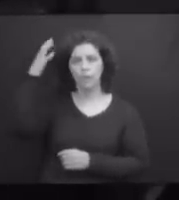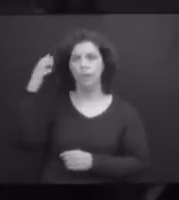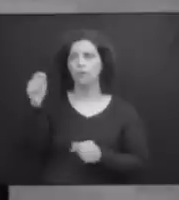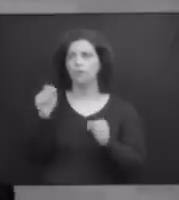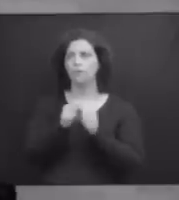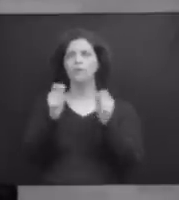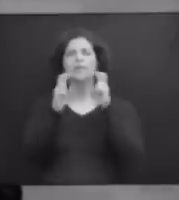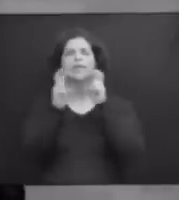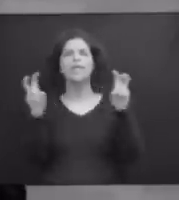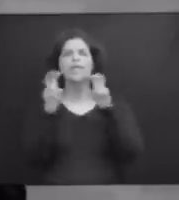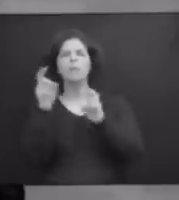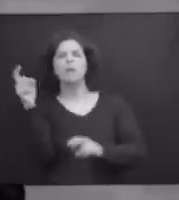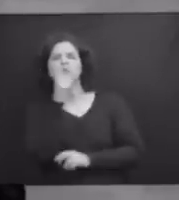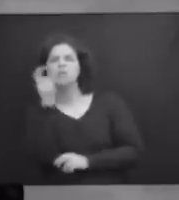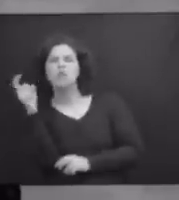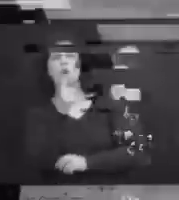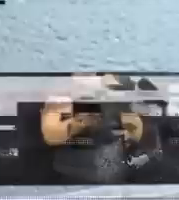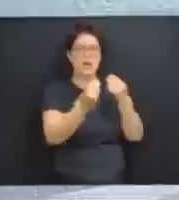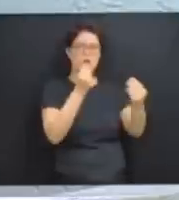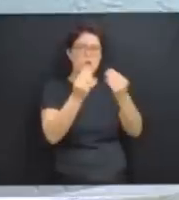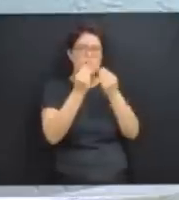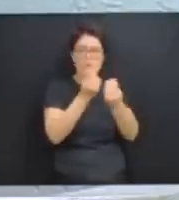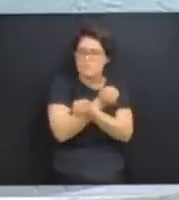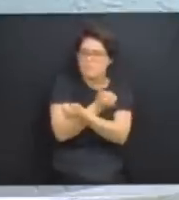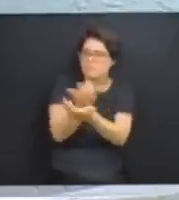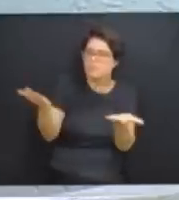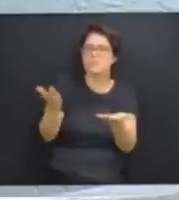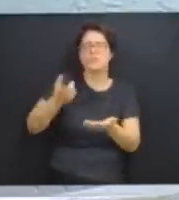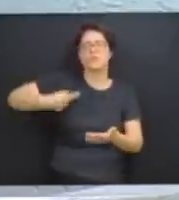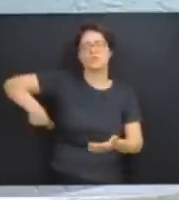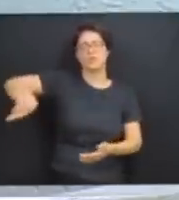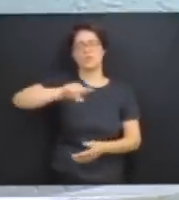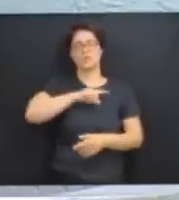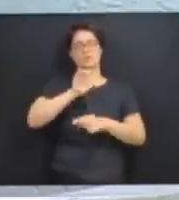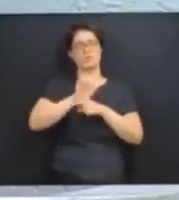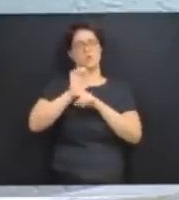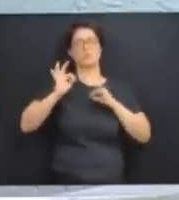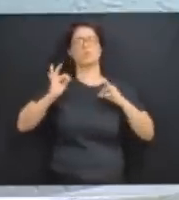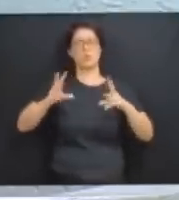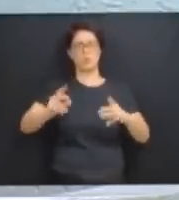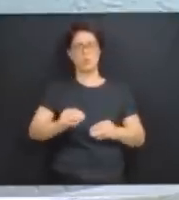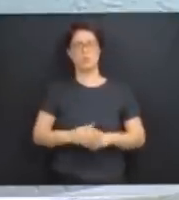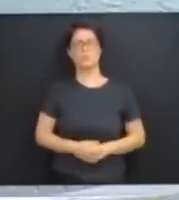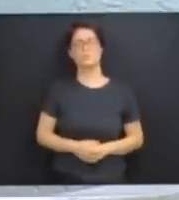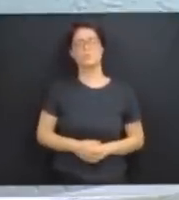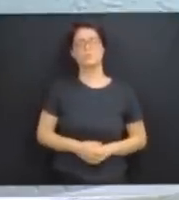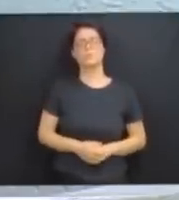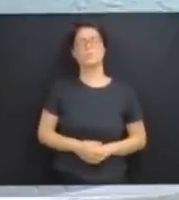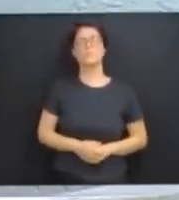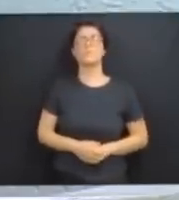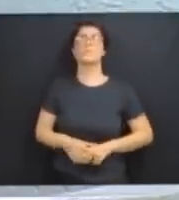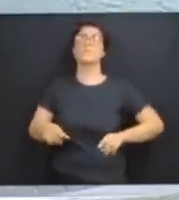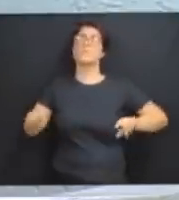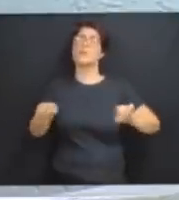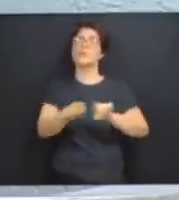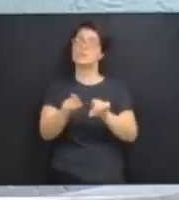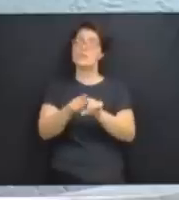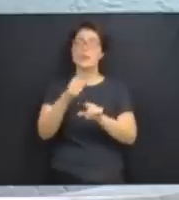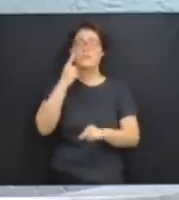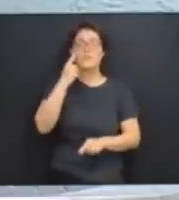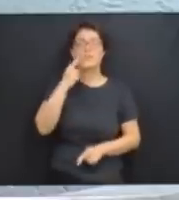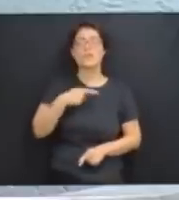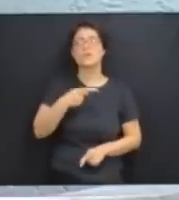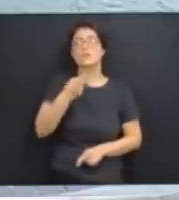dando gritos de mentiroso, mentiroso. Aproveitando isso, eu quero dizer que, quando eu falo que a esquerda não fala